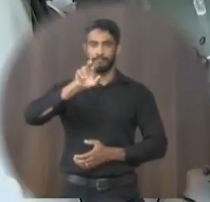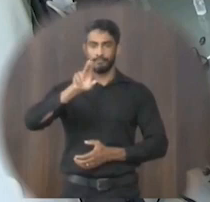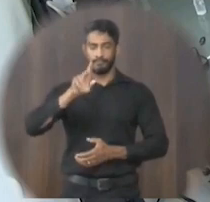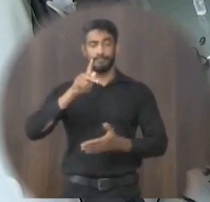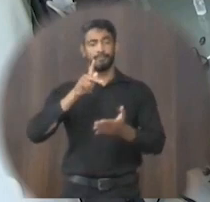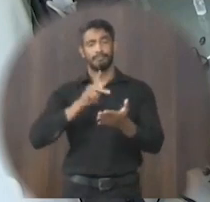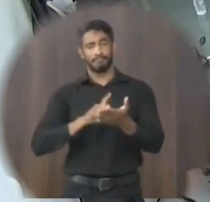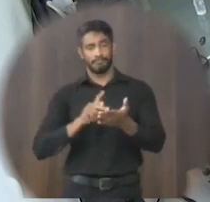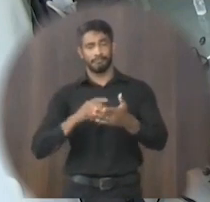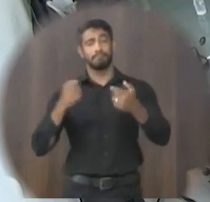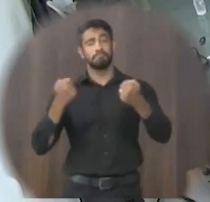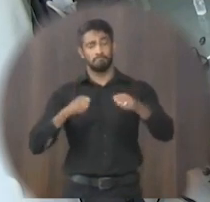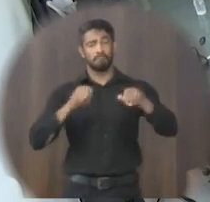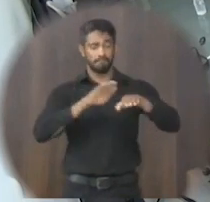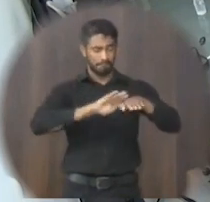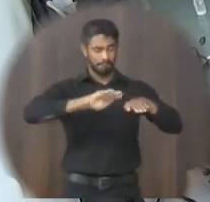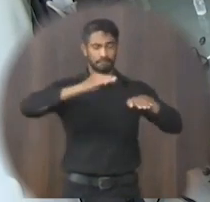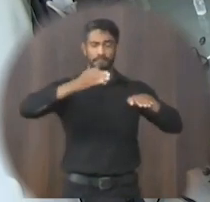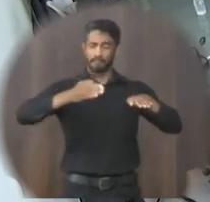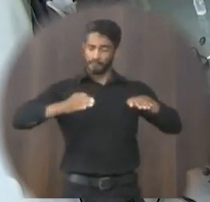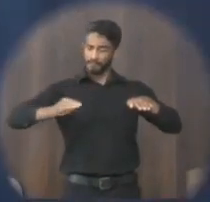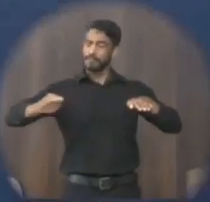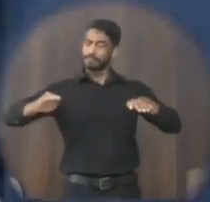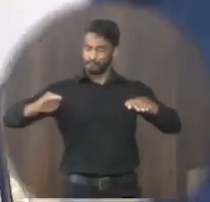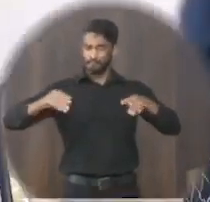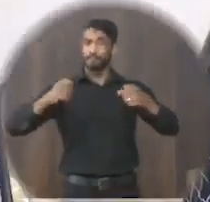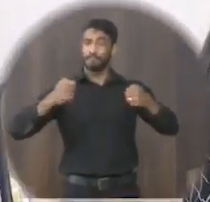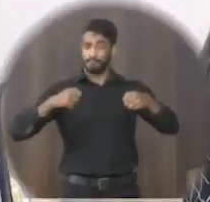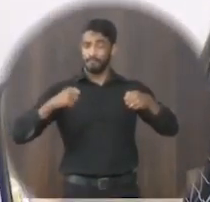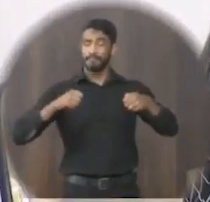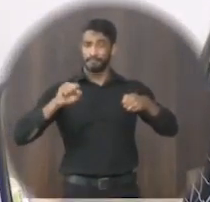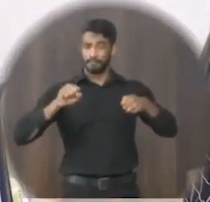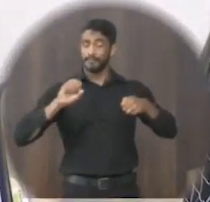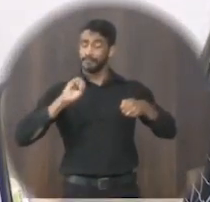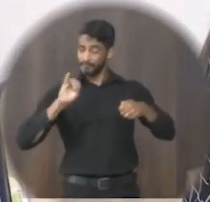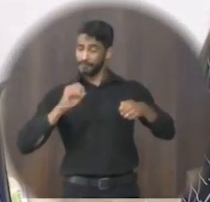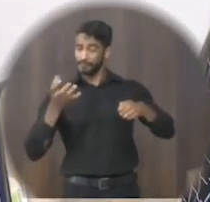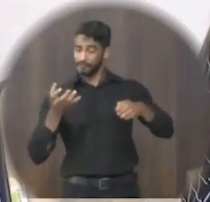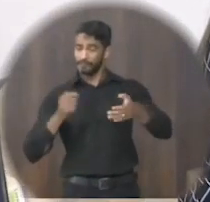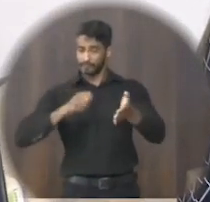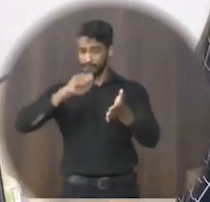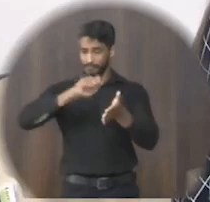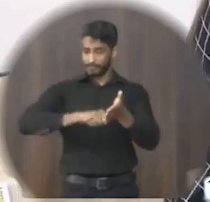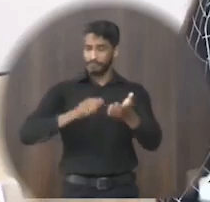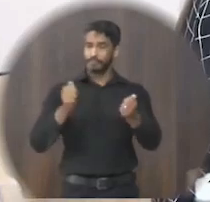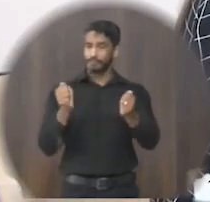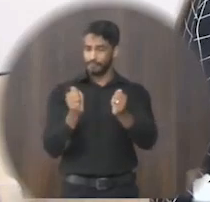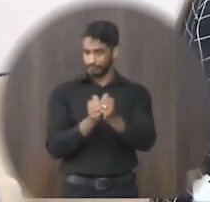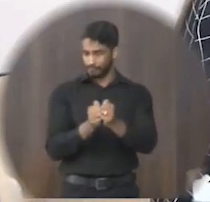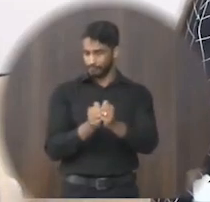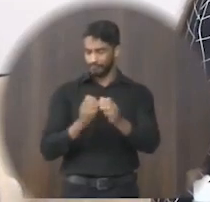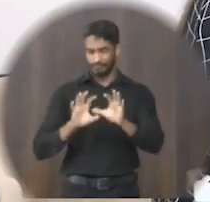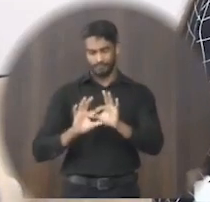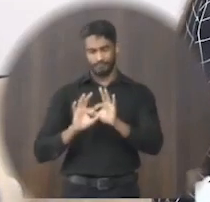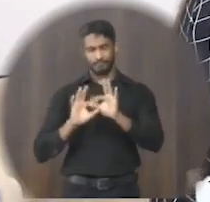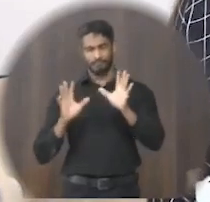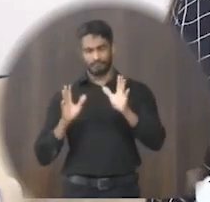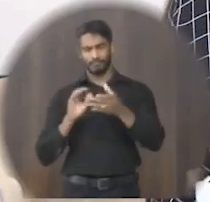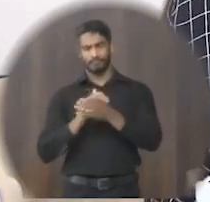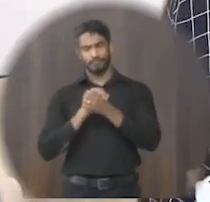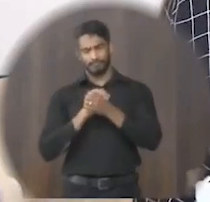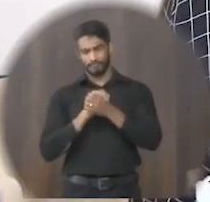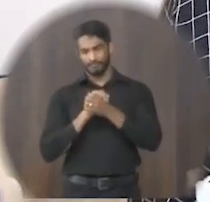precisa sim desse redutor de velocidade se o senhor me permitir eu quero assinar junto tá bom tá de